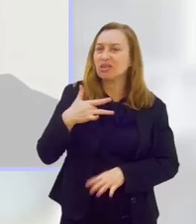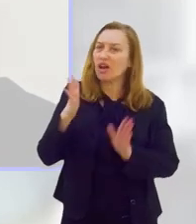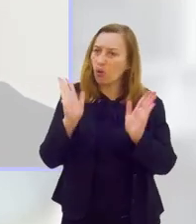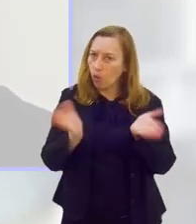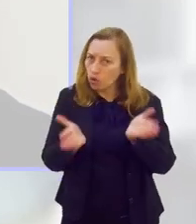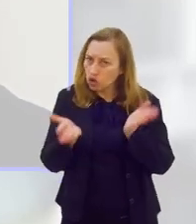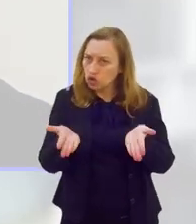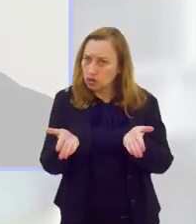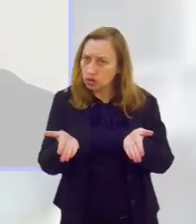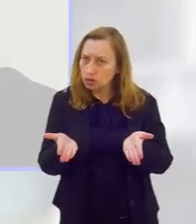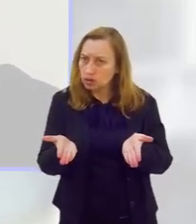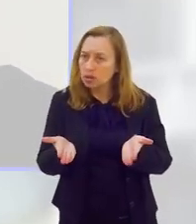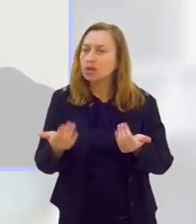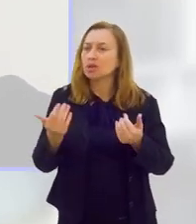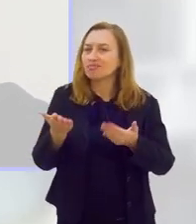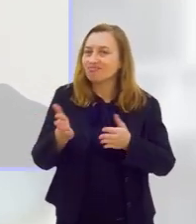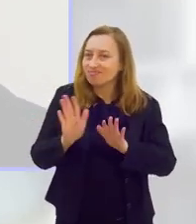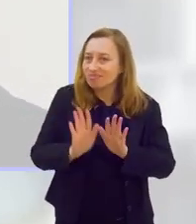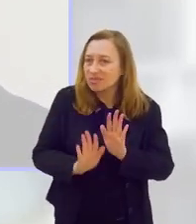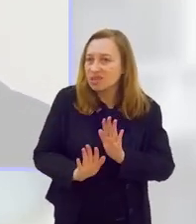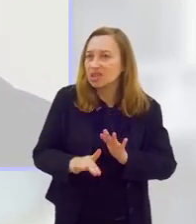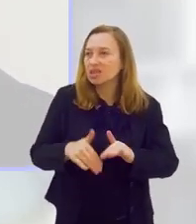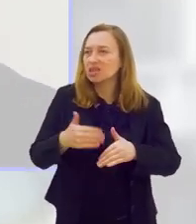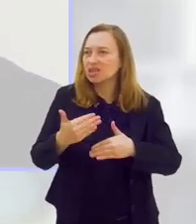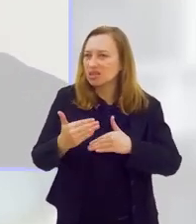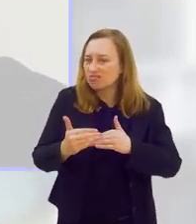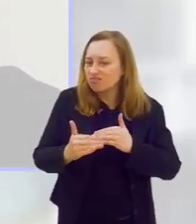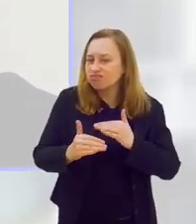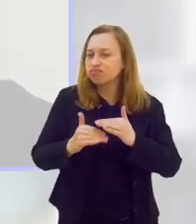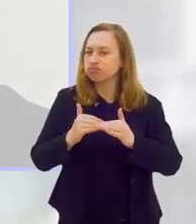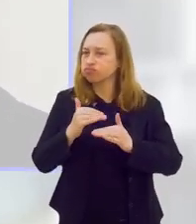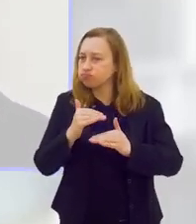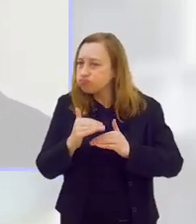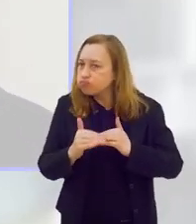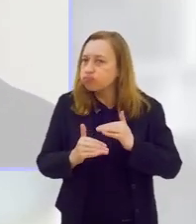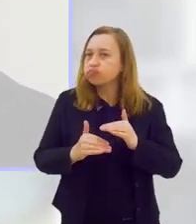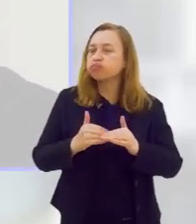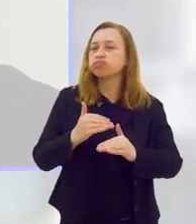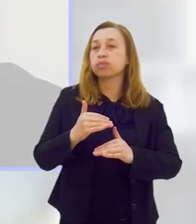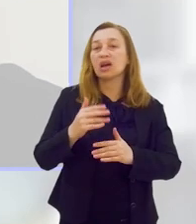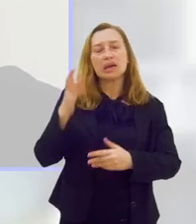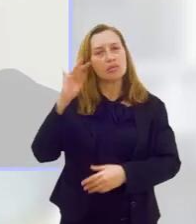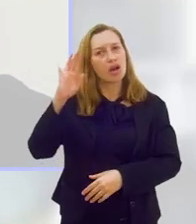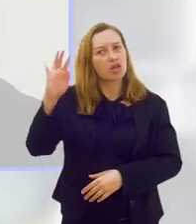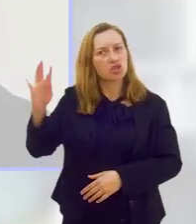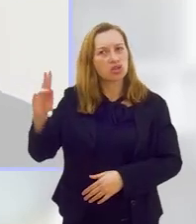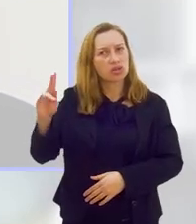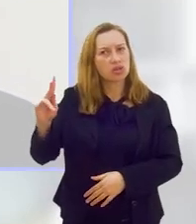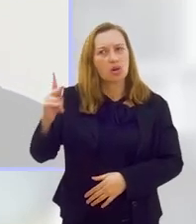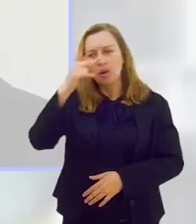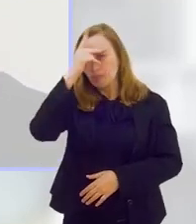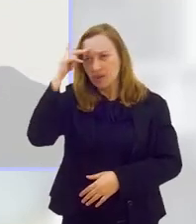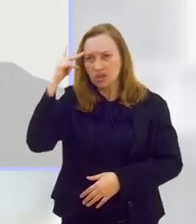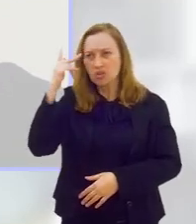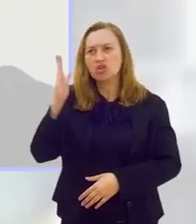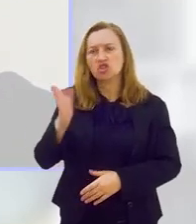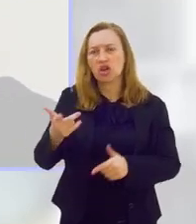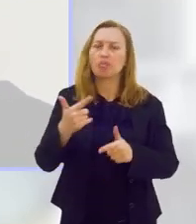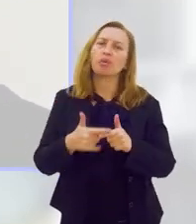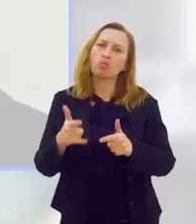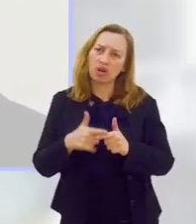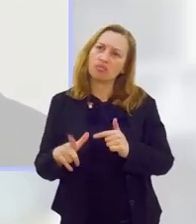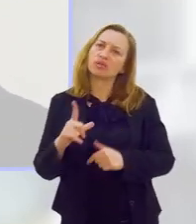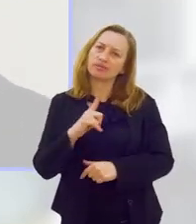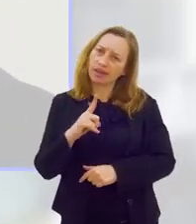ser devagar, tem que ser gradativamente. Ainda, imagina só uma pessoa que tem alguma comorbidade,